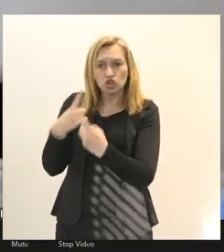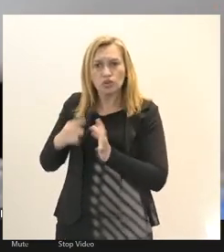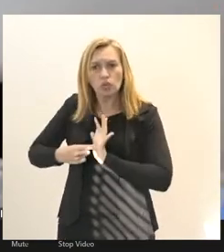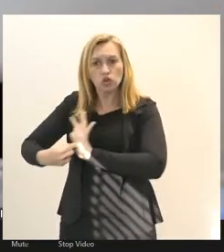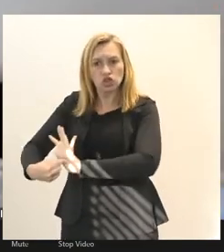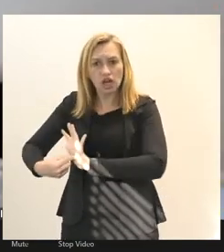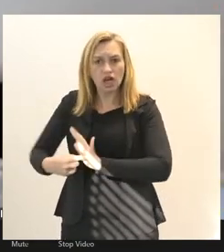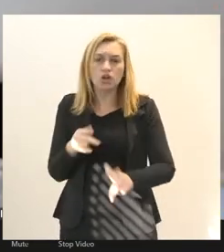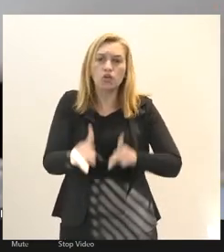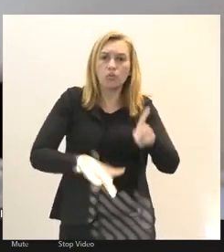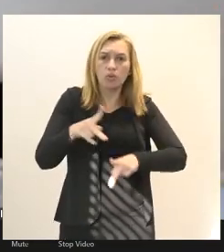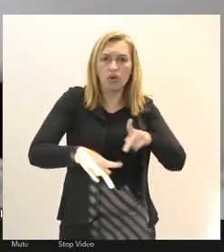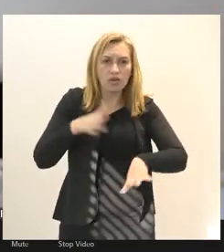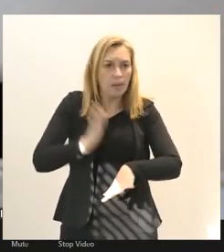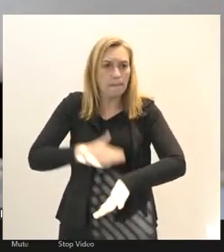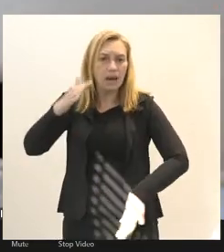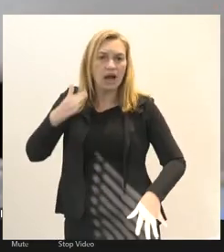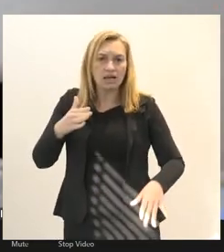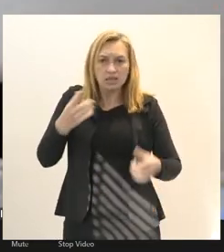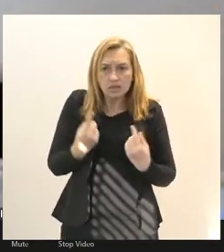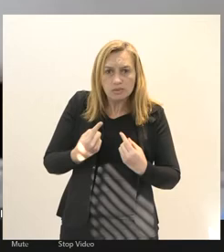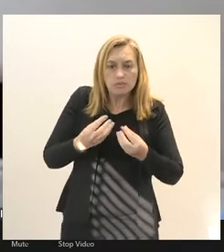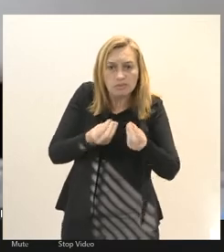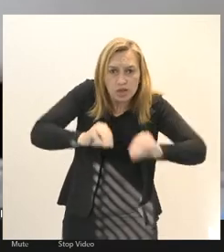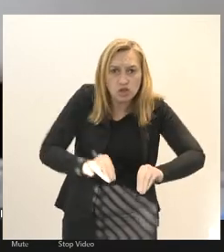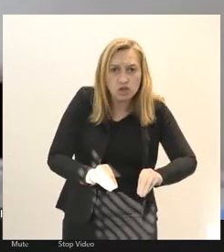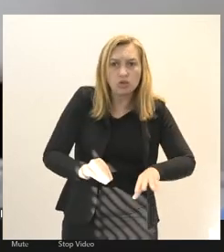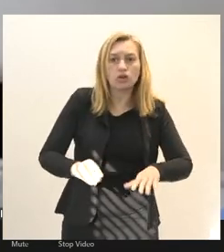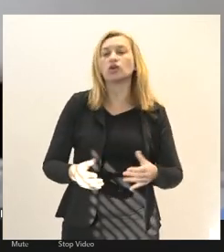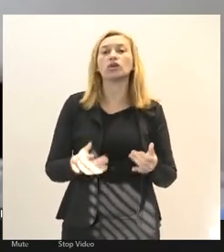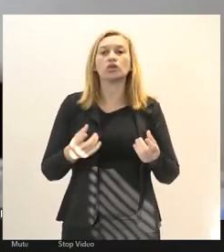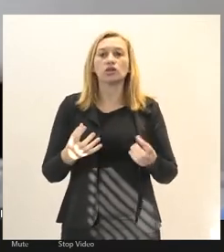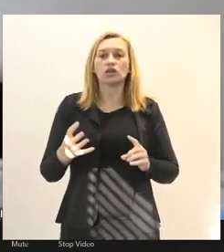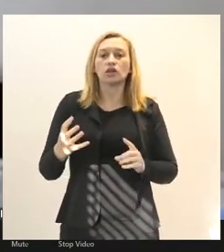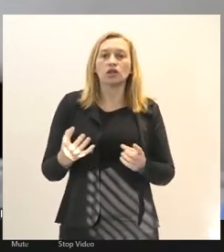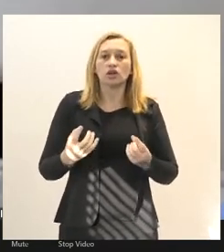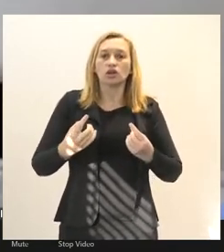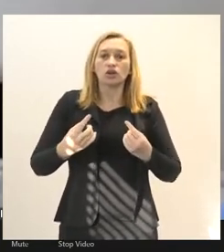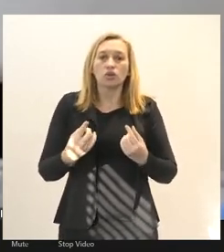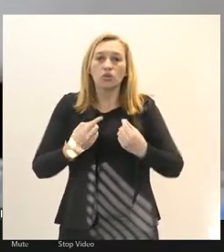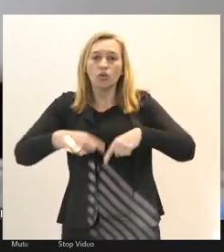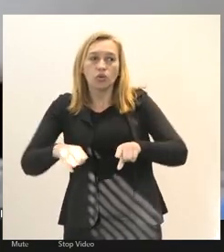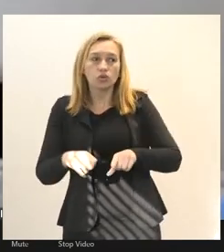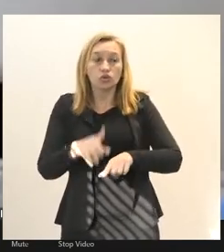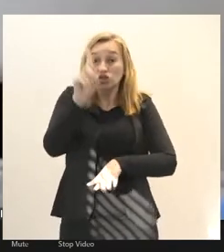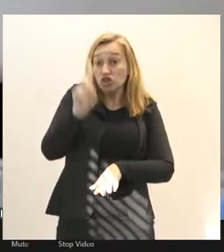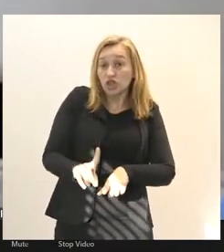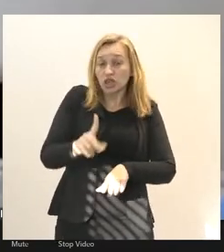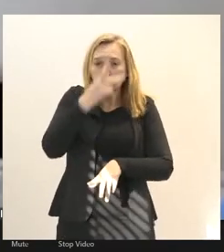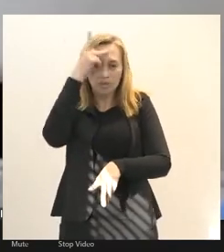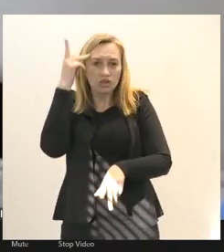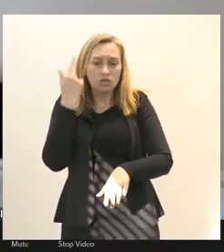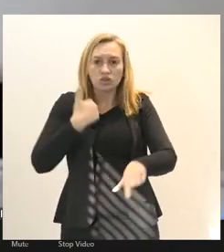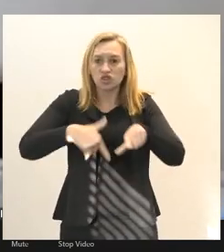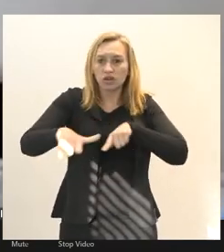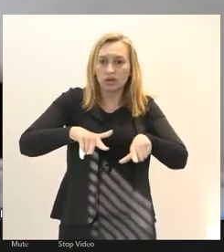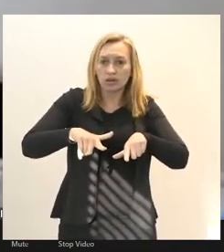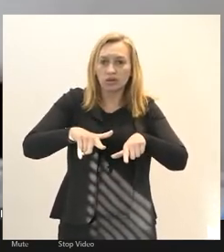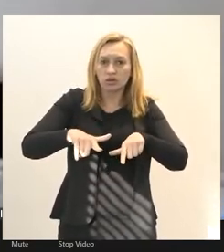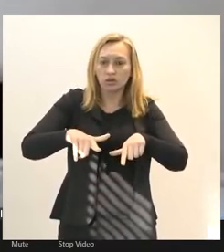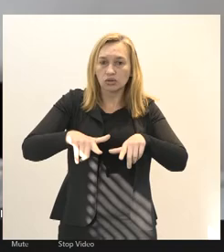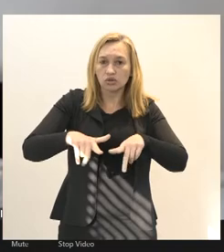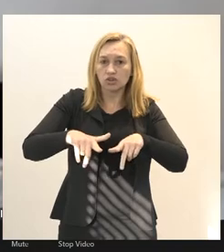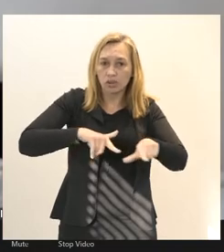população é a mais atingida e que os ataques aos direitos dos trabalhadores na verdade é um ataque ao